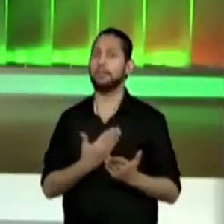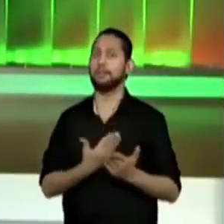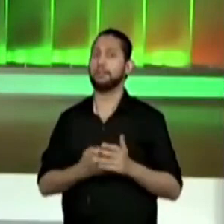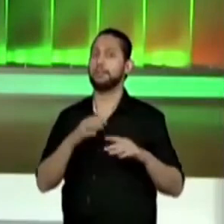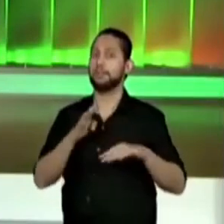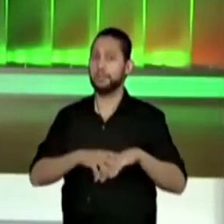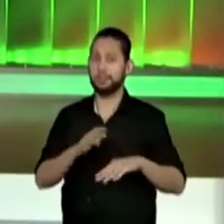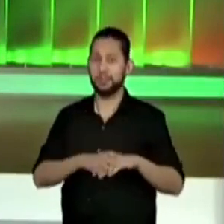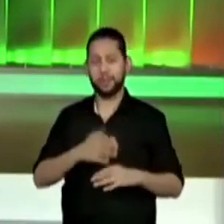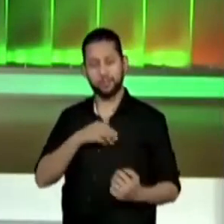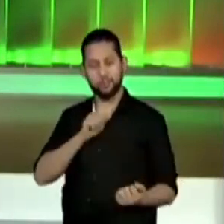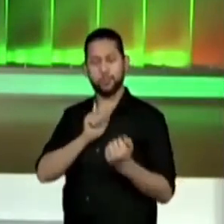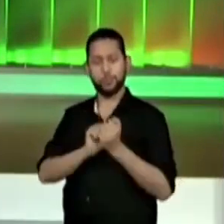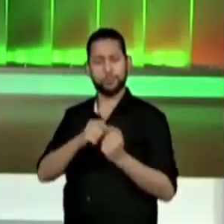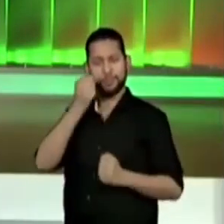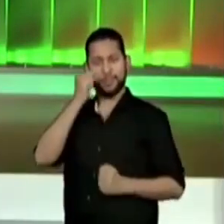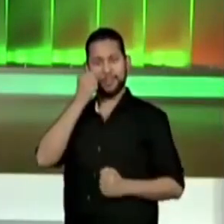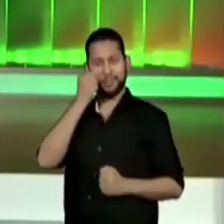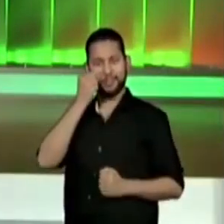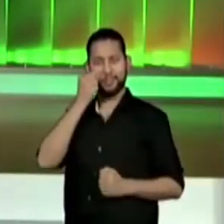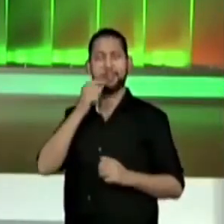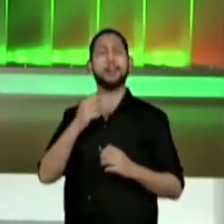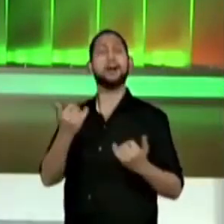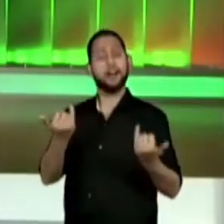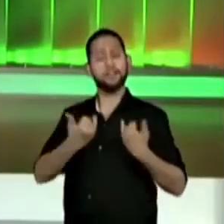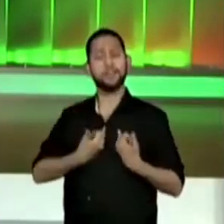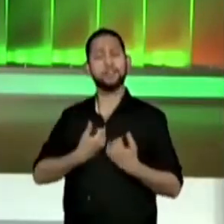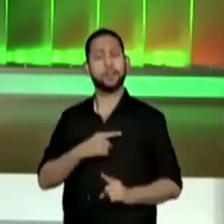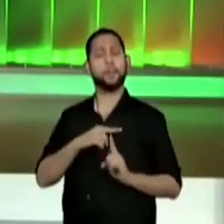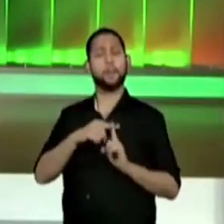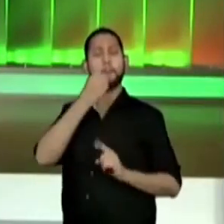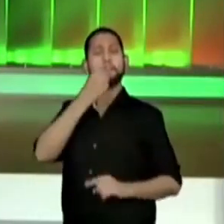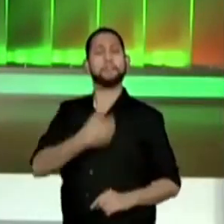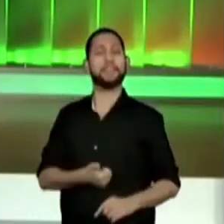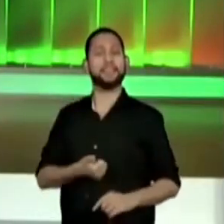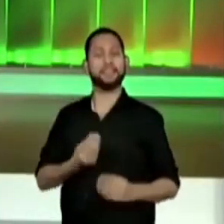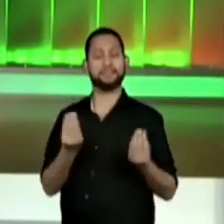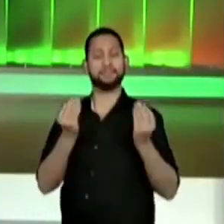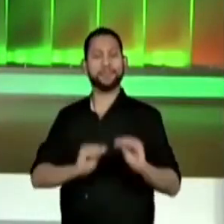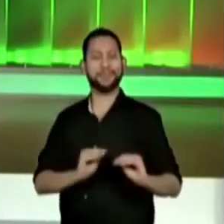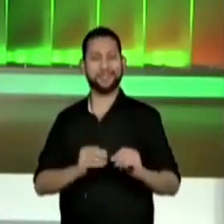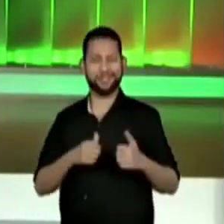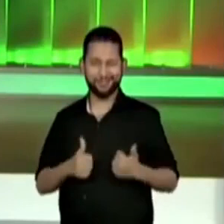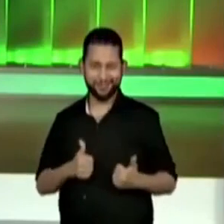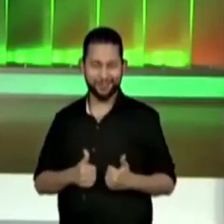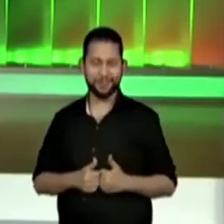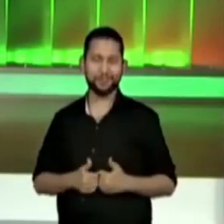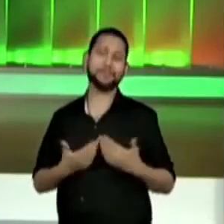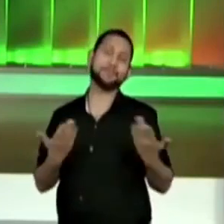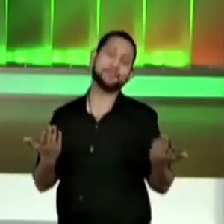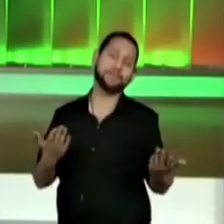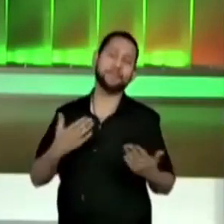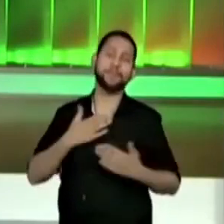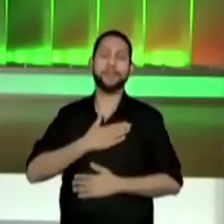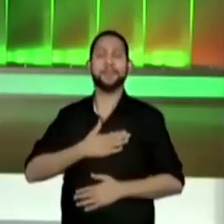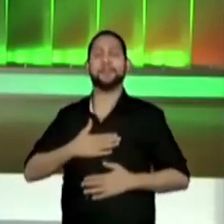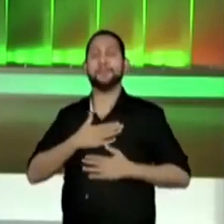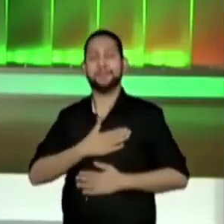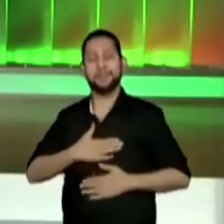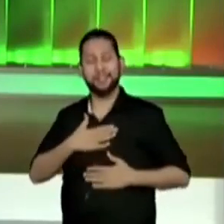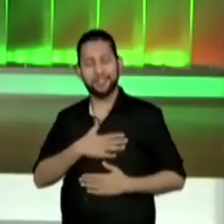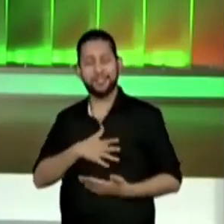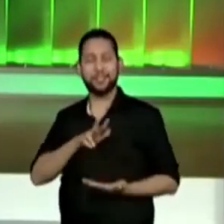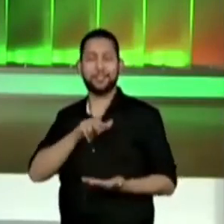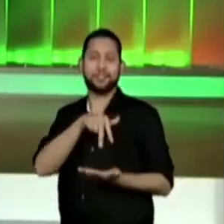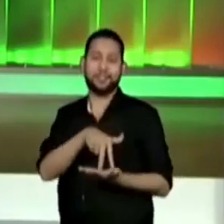matemática com a professora Aline, vai avaliar positivamente. Galera, pois é, por